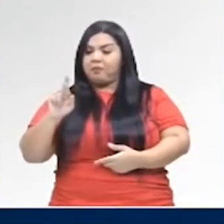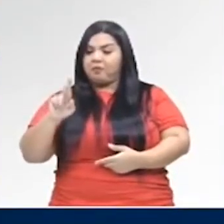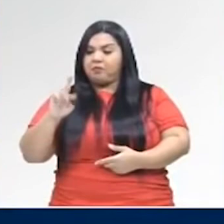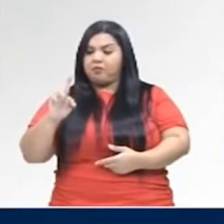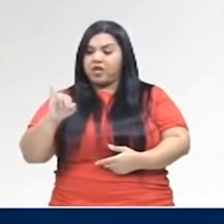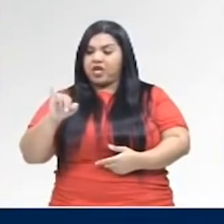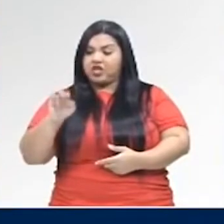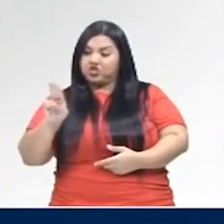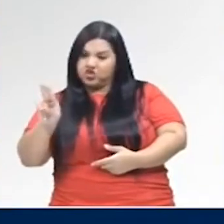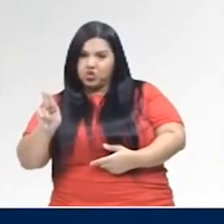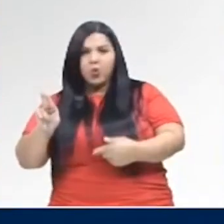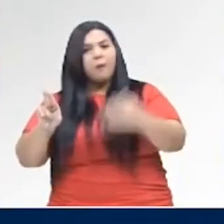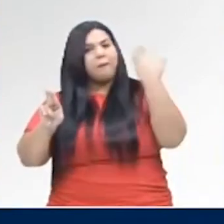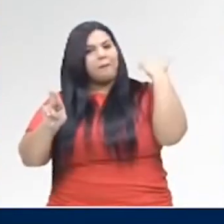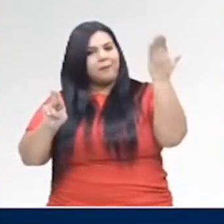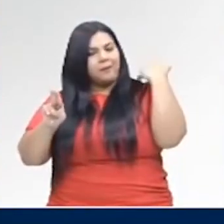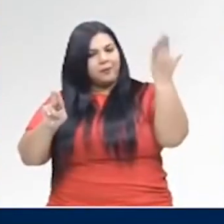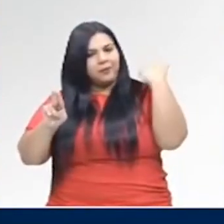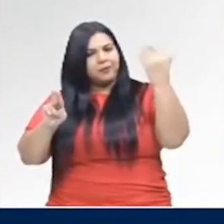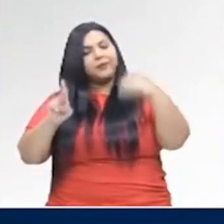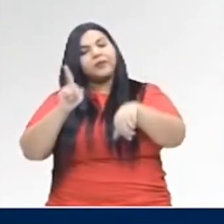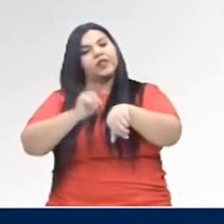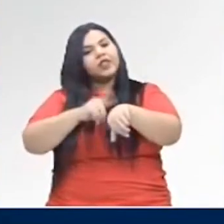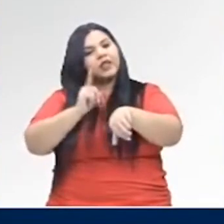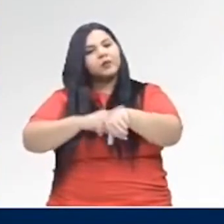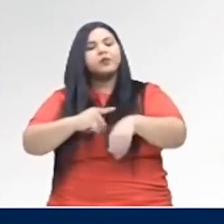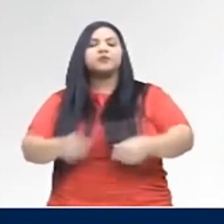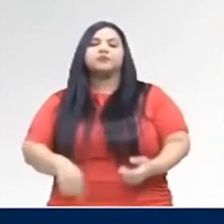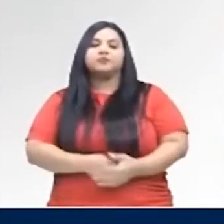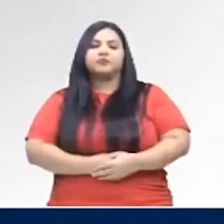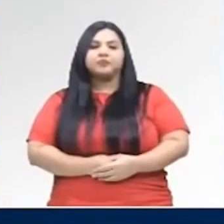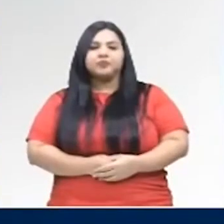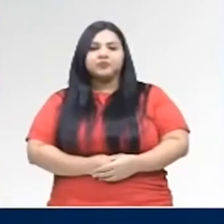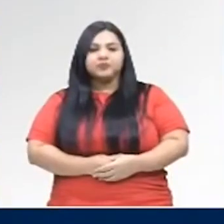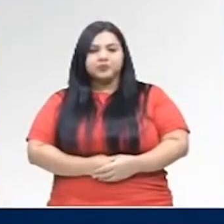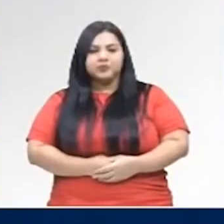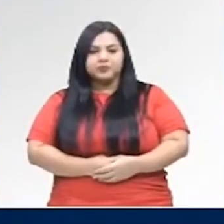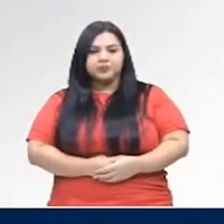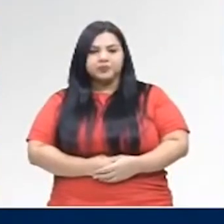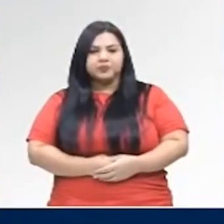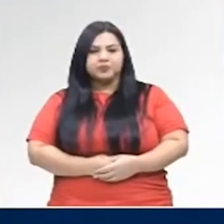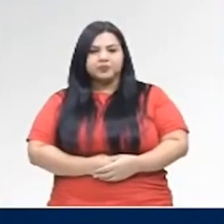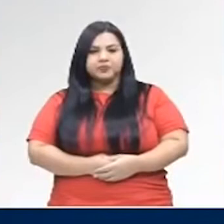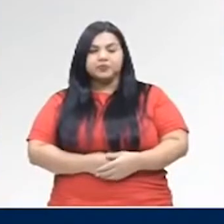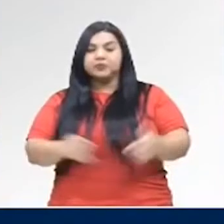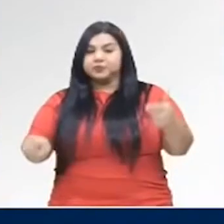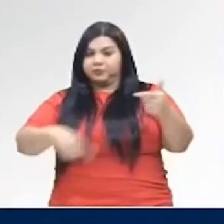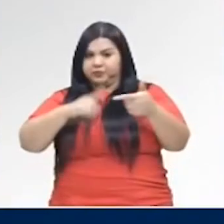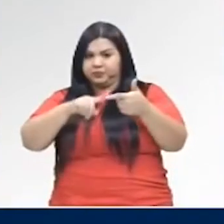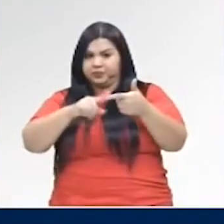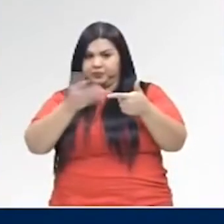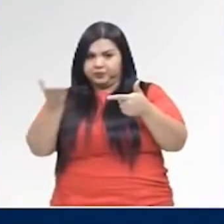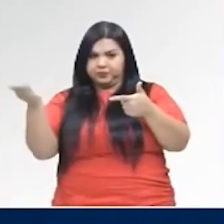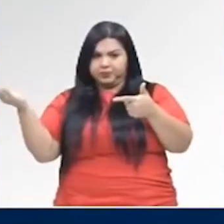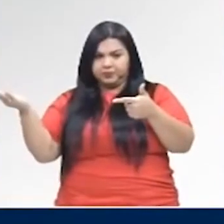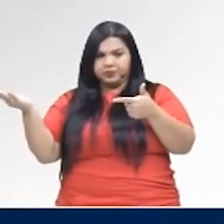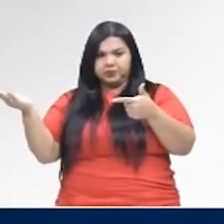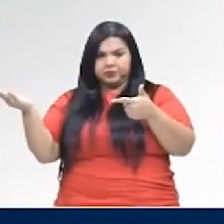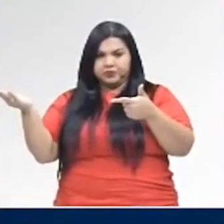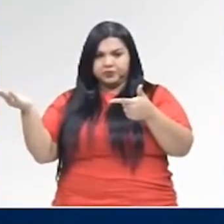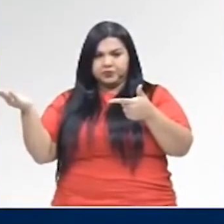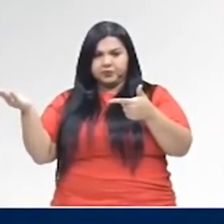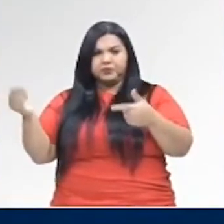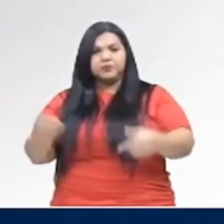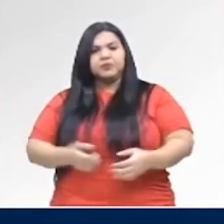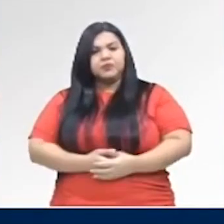certo? Então, a primeira flexão é a de tempo. Seguindo, vamos ver ainda. Olha, flexão dos verbos. Este